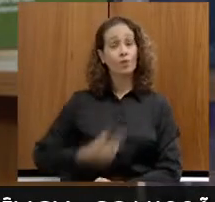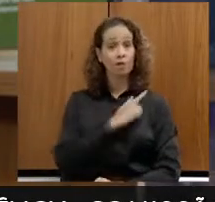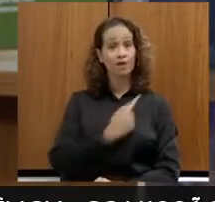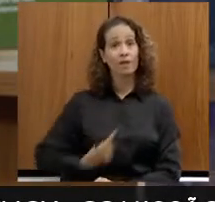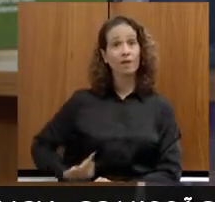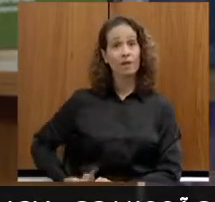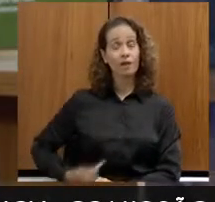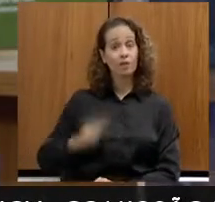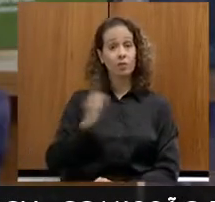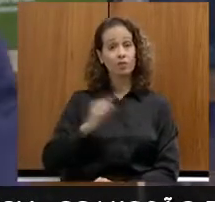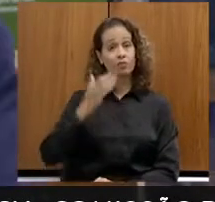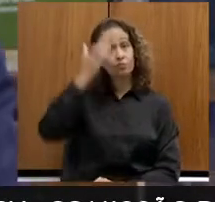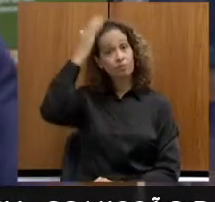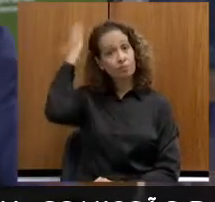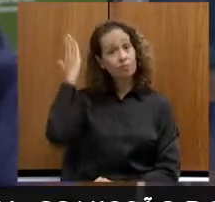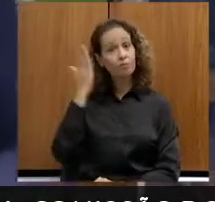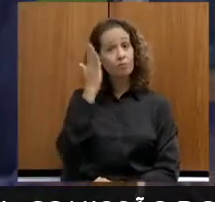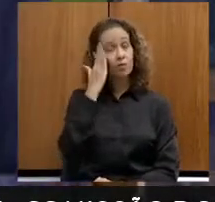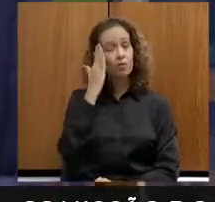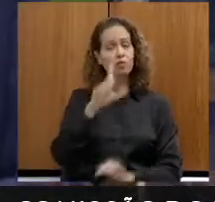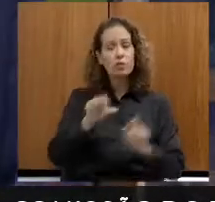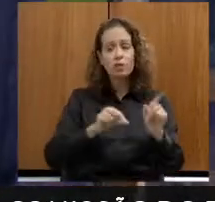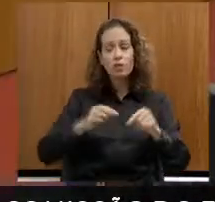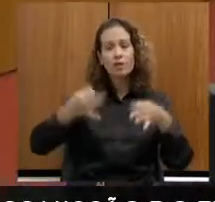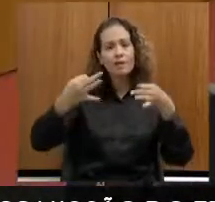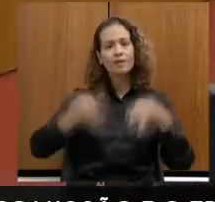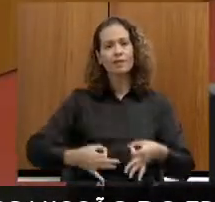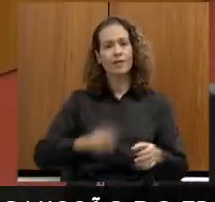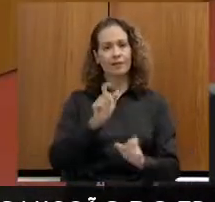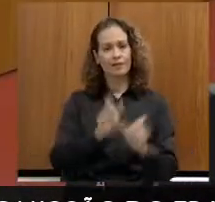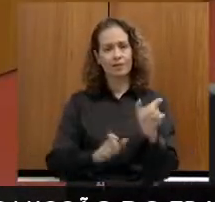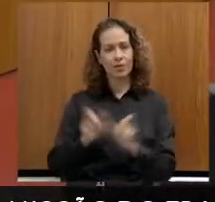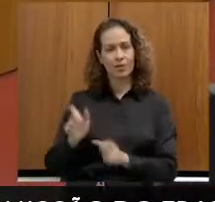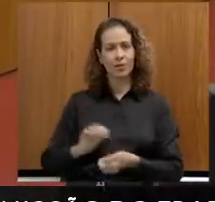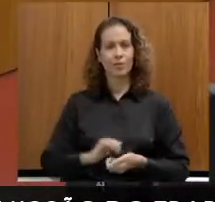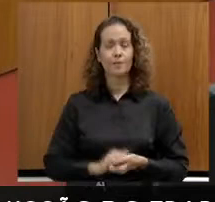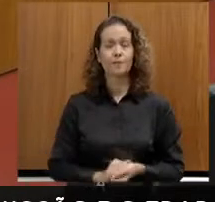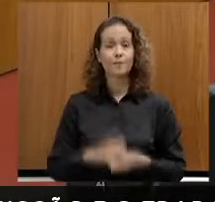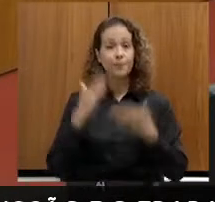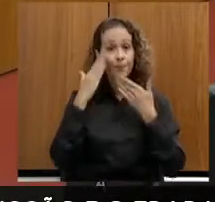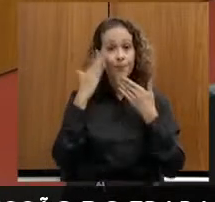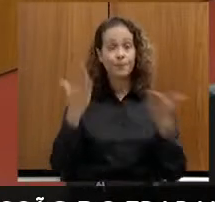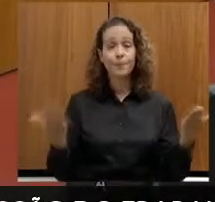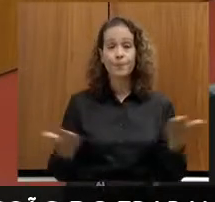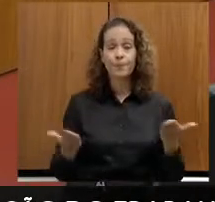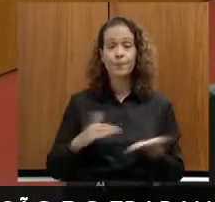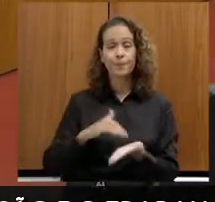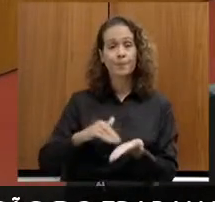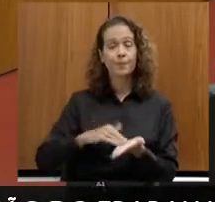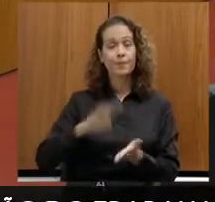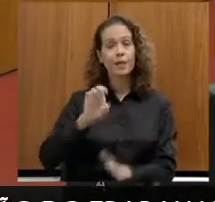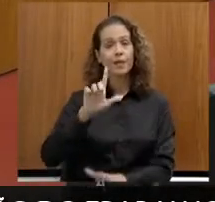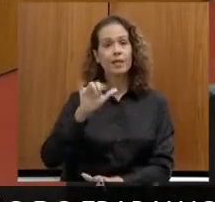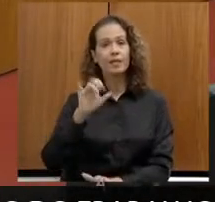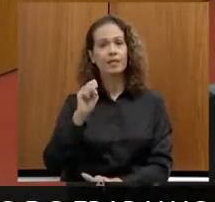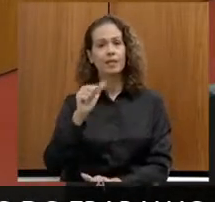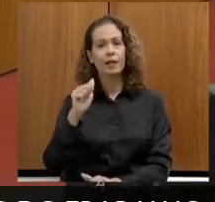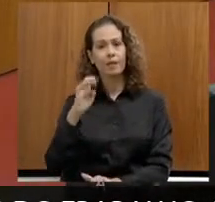as pessoas certas para o lugar certo. Muito obrigado. Muito obrigado, deputado Antônio Carlos Arantes. Com a palavra, a secretária Elisabeth Jouca.